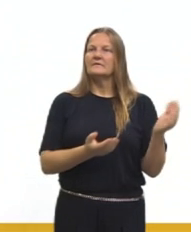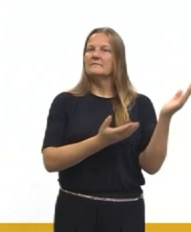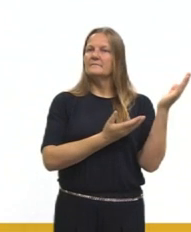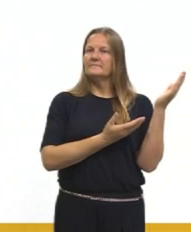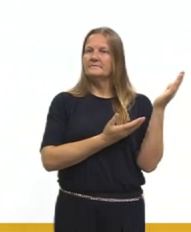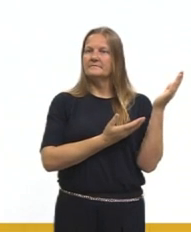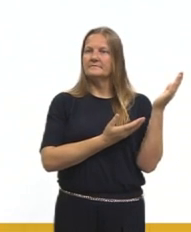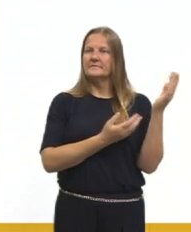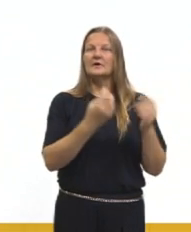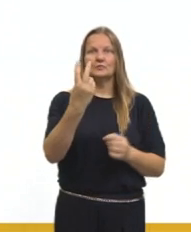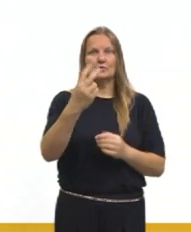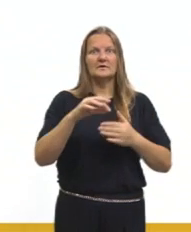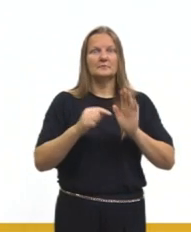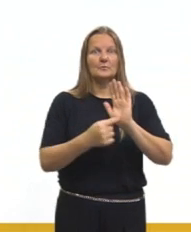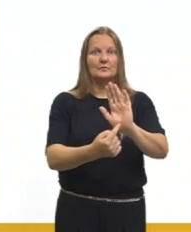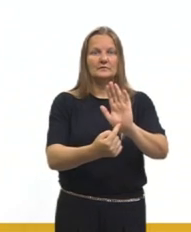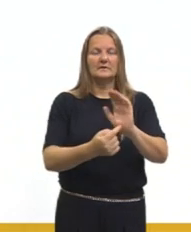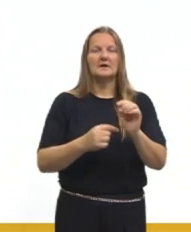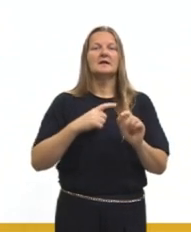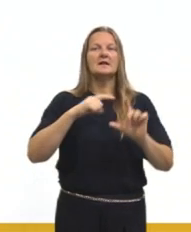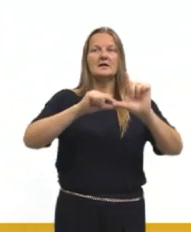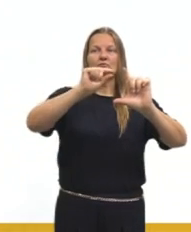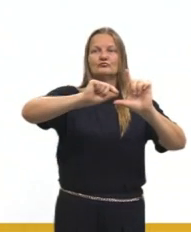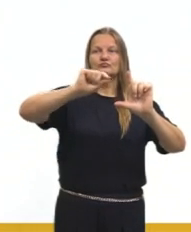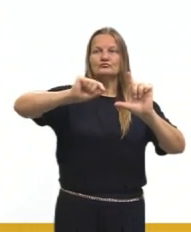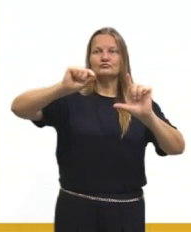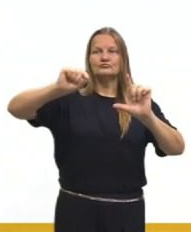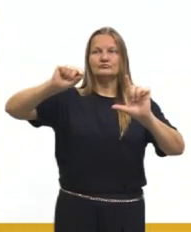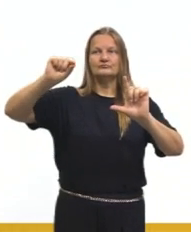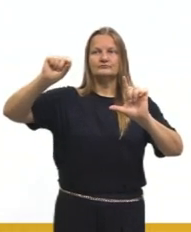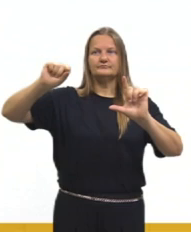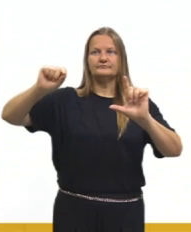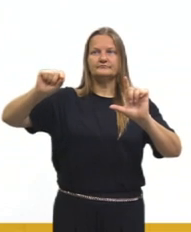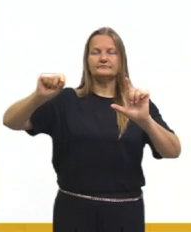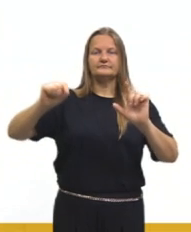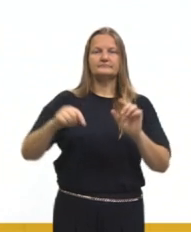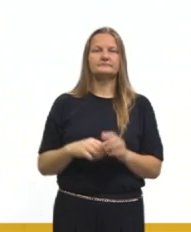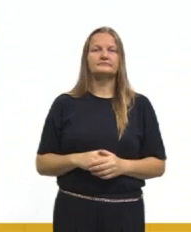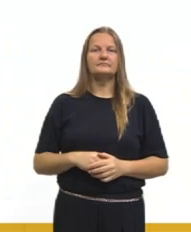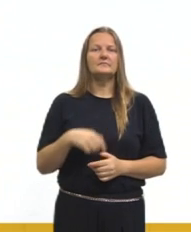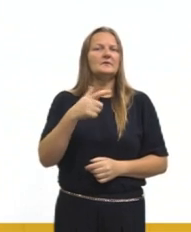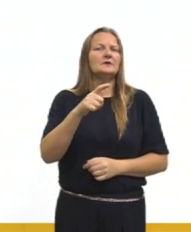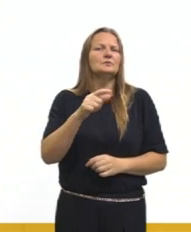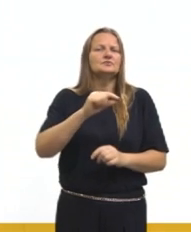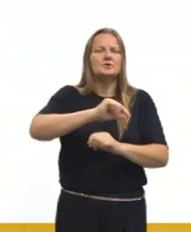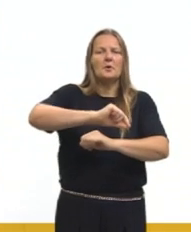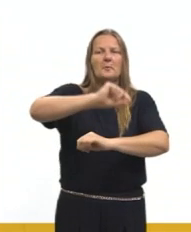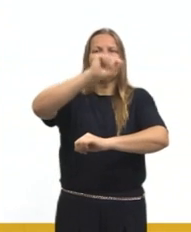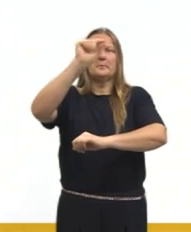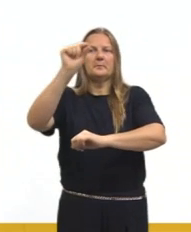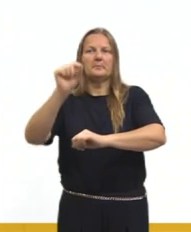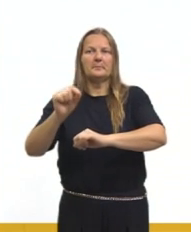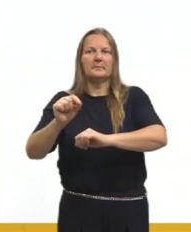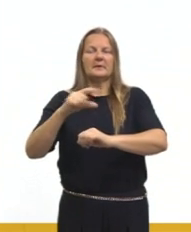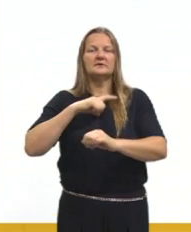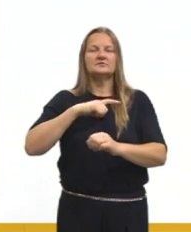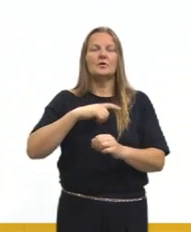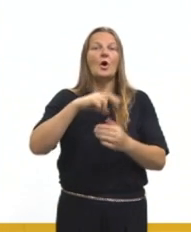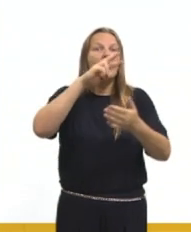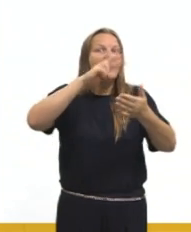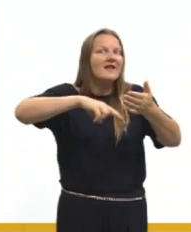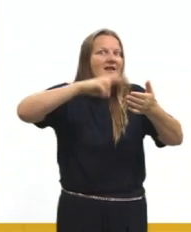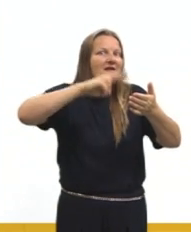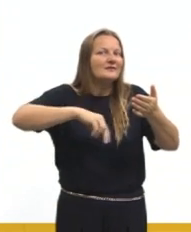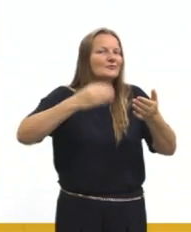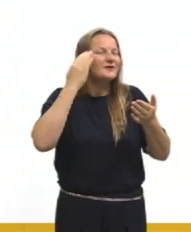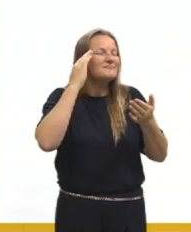Embora nós tenhamos ali o gráfico. Não envolvia reta, parábola. Ela envolvia mais a leitura e